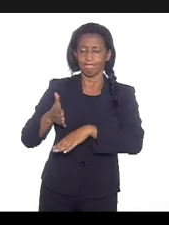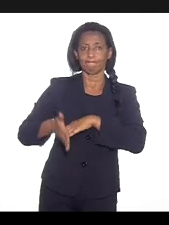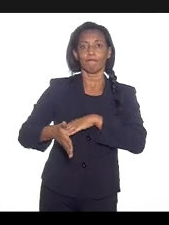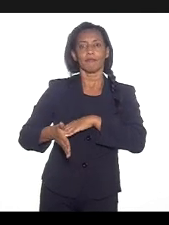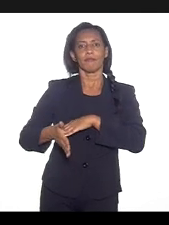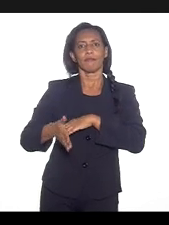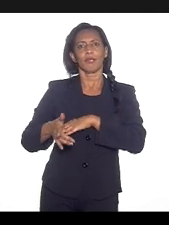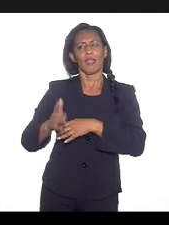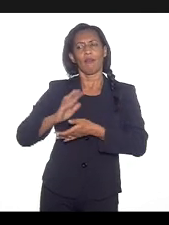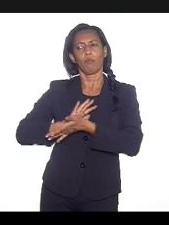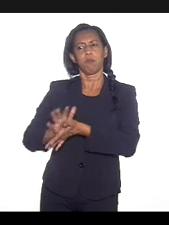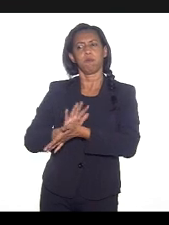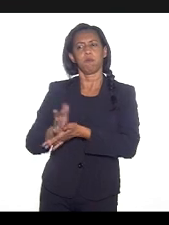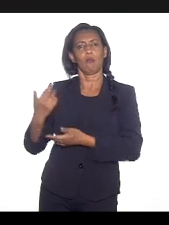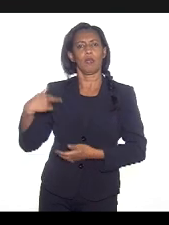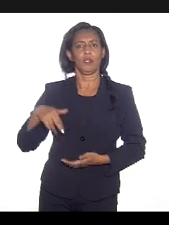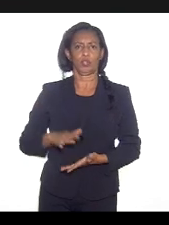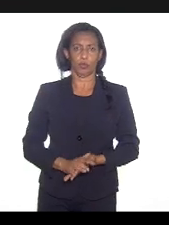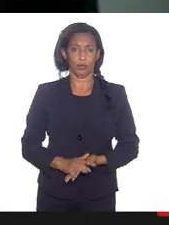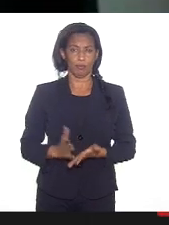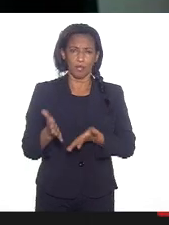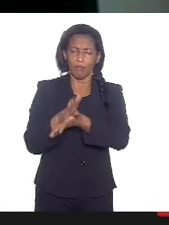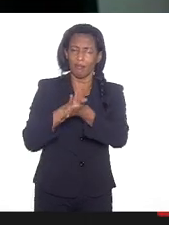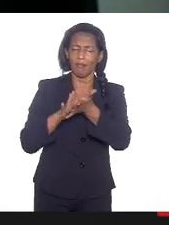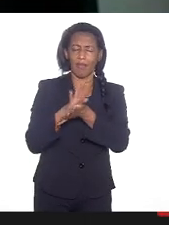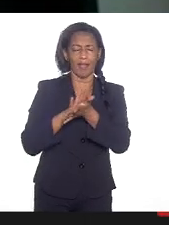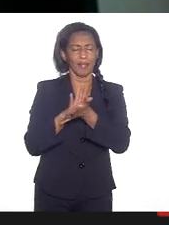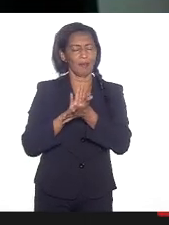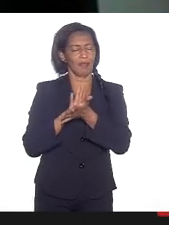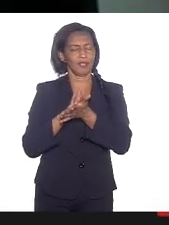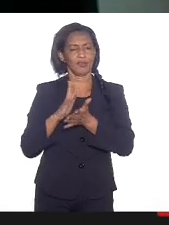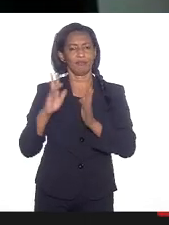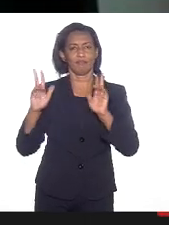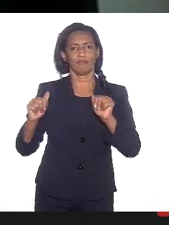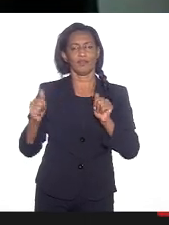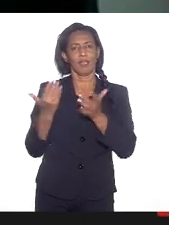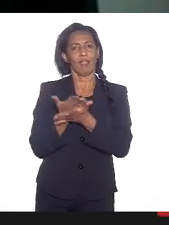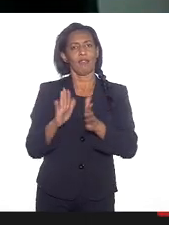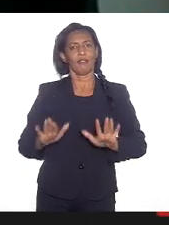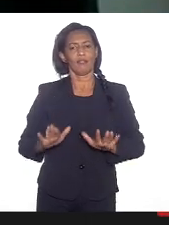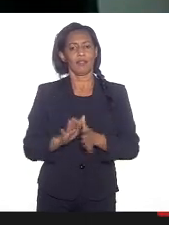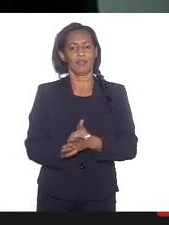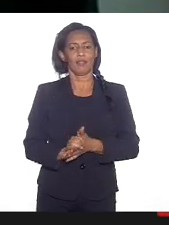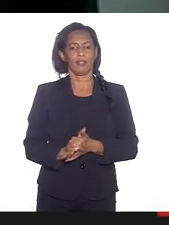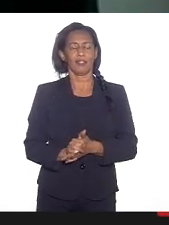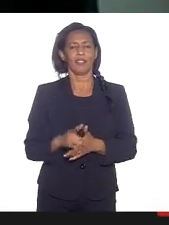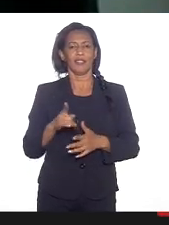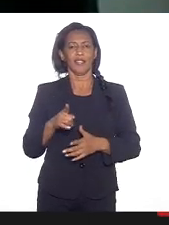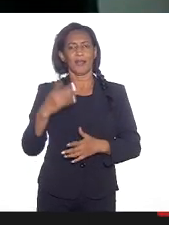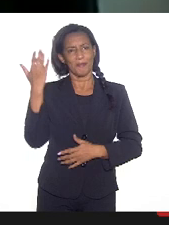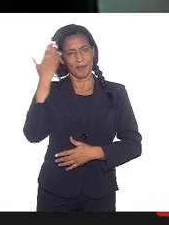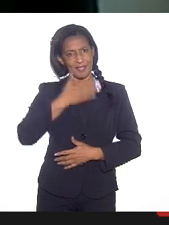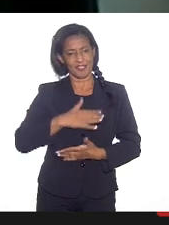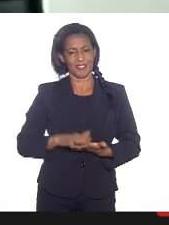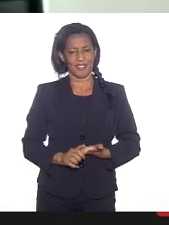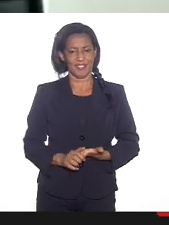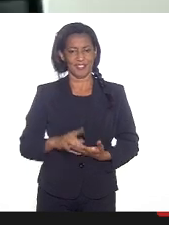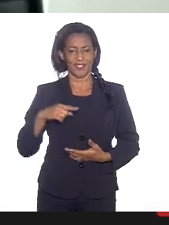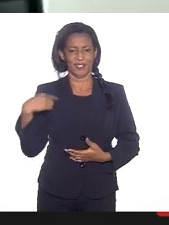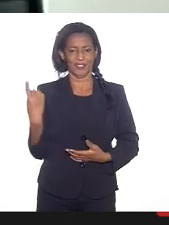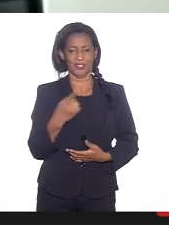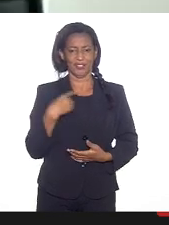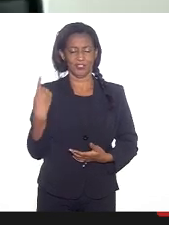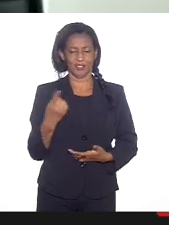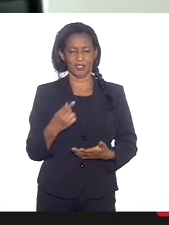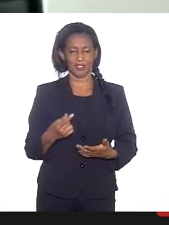casos de racismo religioso. Então, nada mais havendo a tratar, declaro encerrada, a presente reunião, estaremos todos juntos.